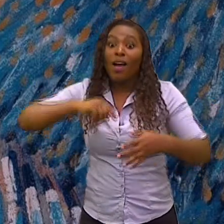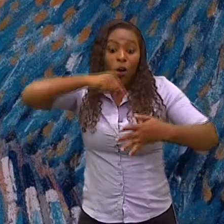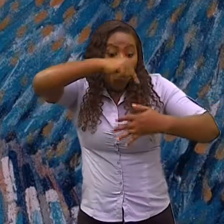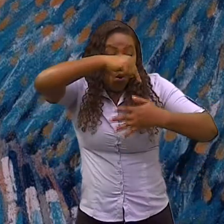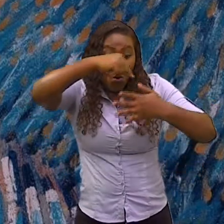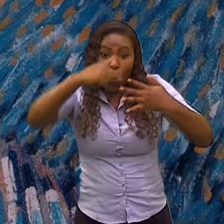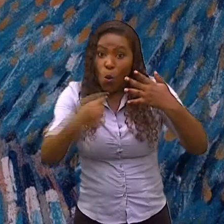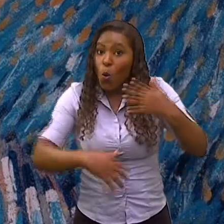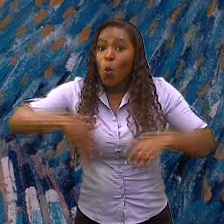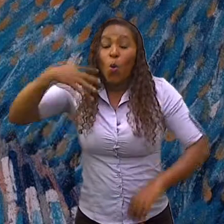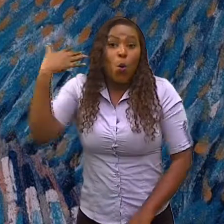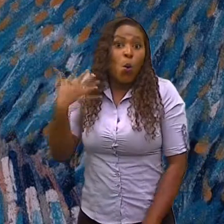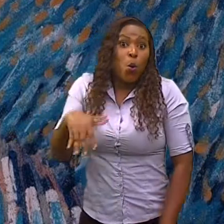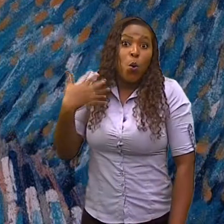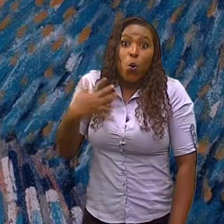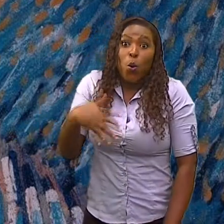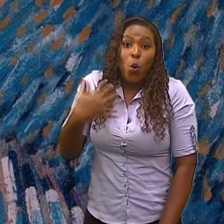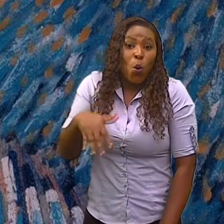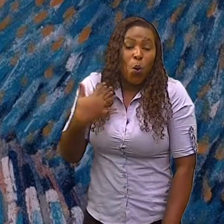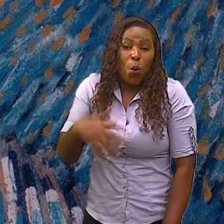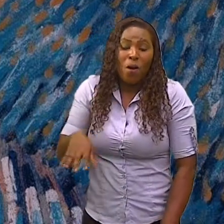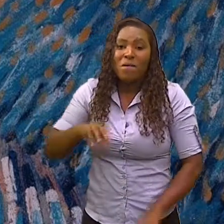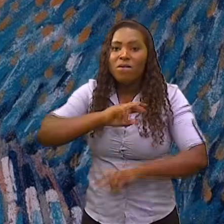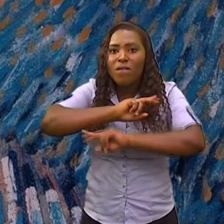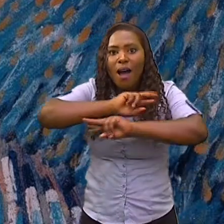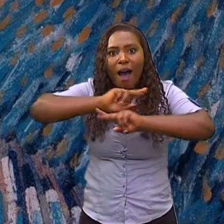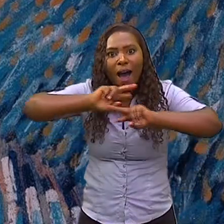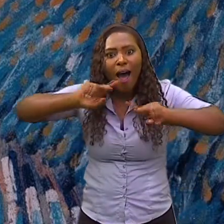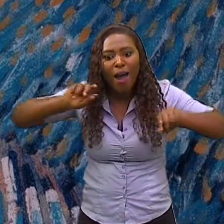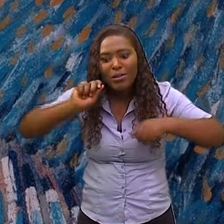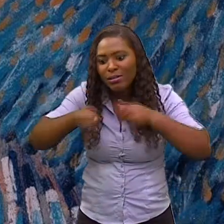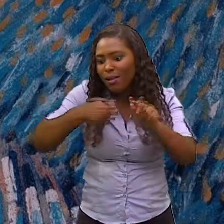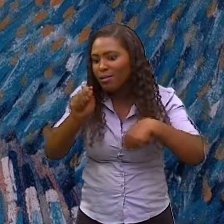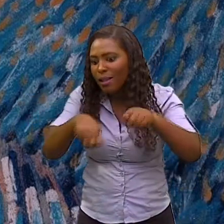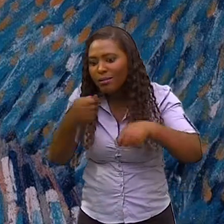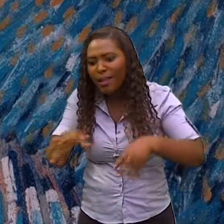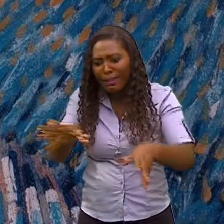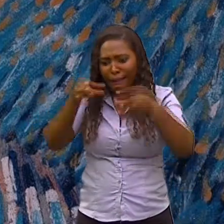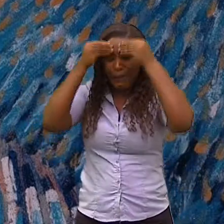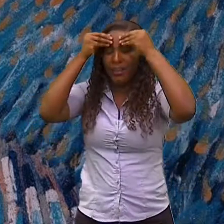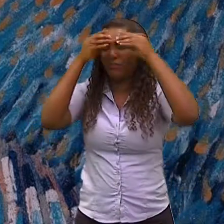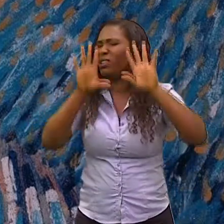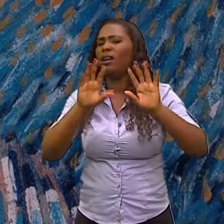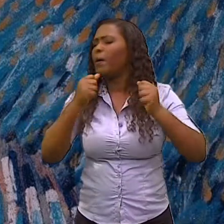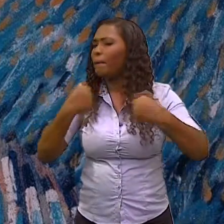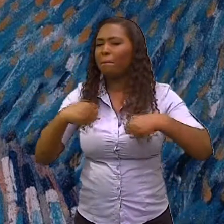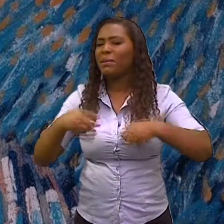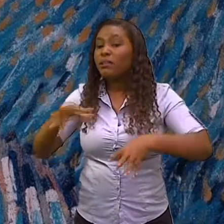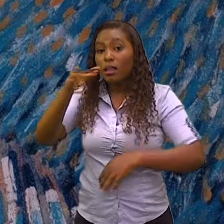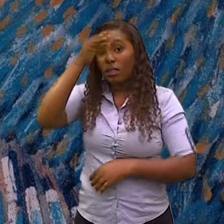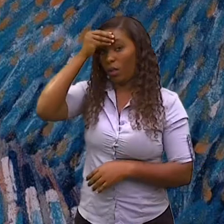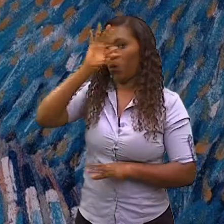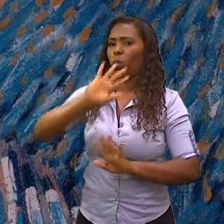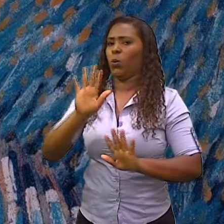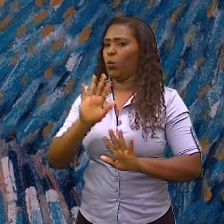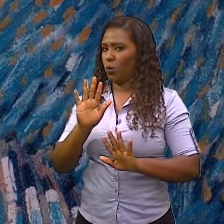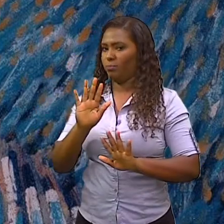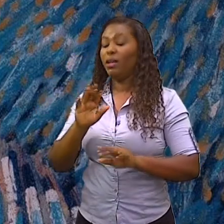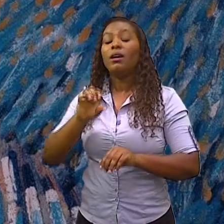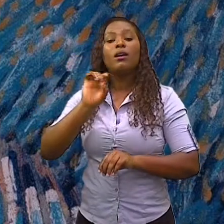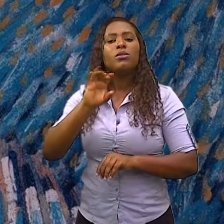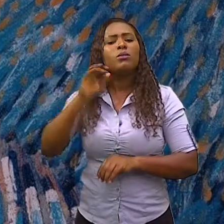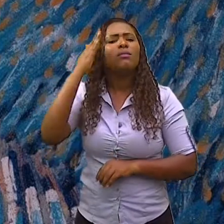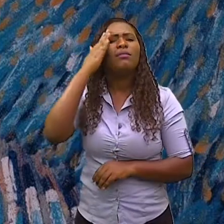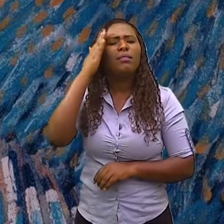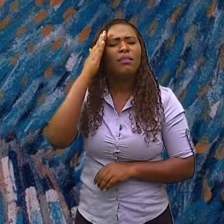É muito sufixo ISMO para a gente poder decorar. Mas não precisa decorar, não, é só você entender a ideia principal de cada